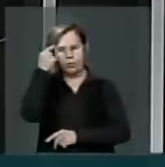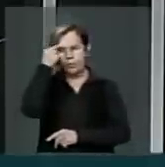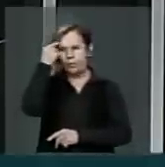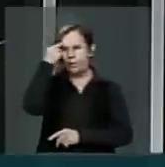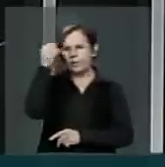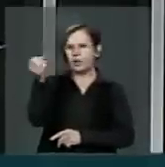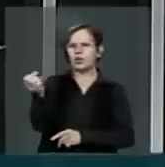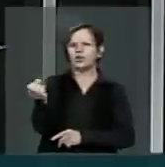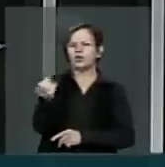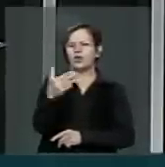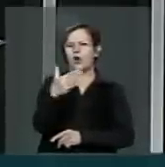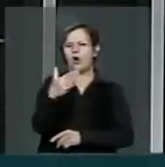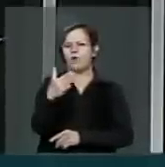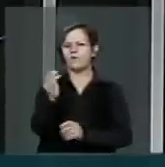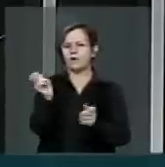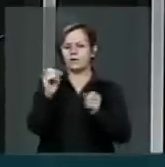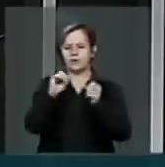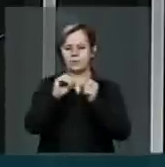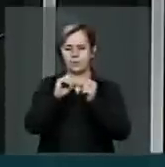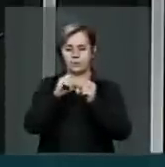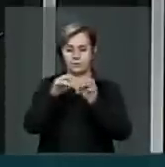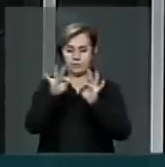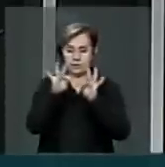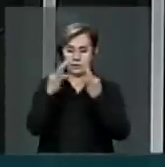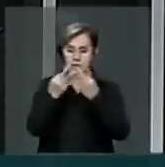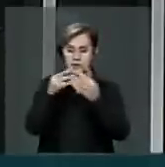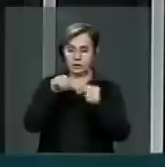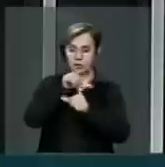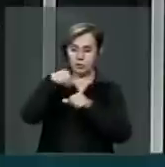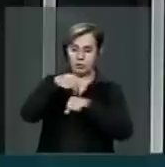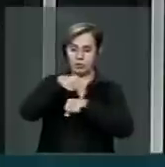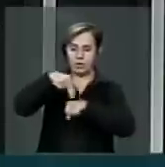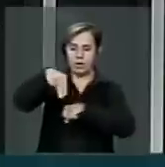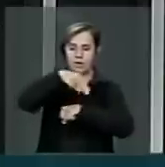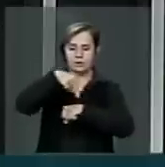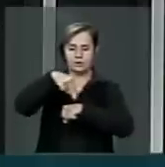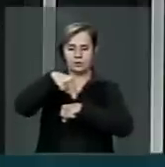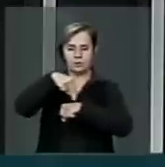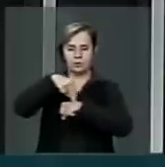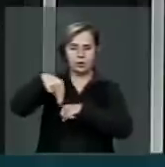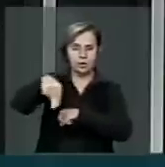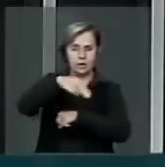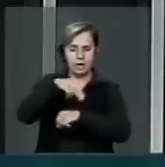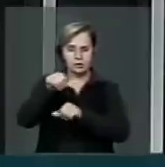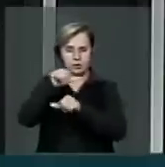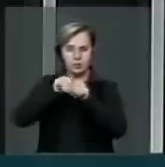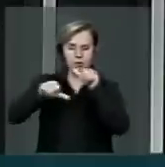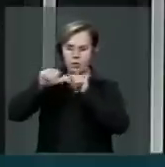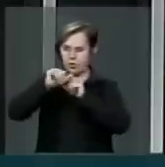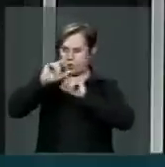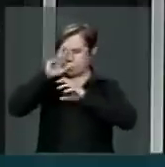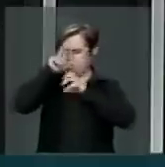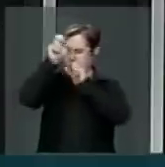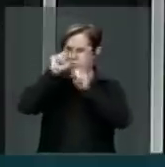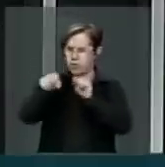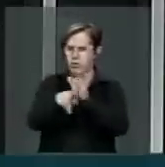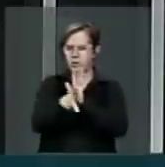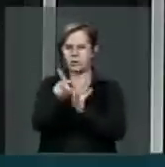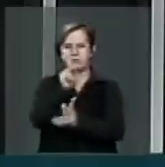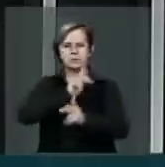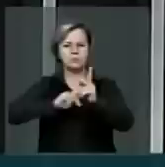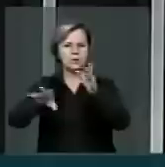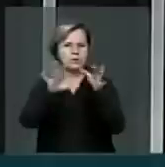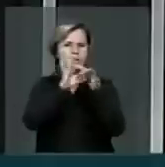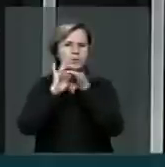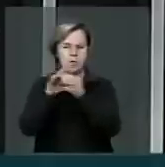que faça da tribunação de nação potestade mas de gente companheira sem